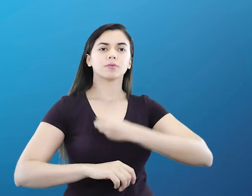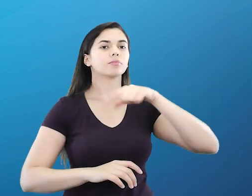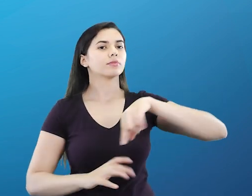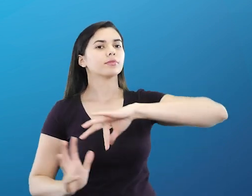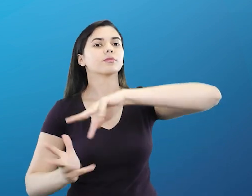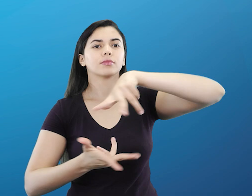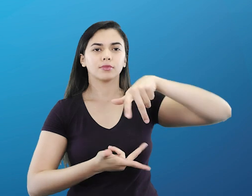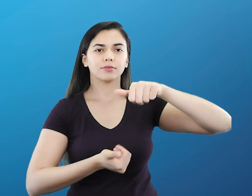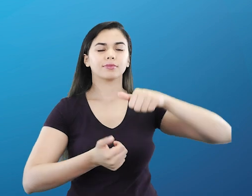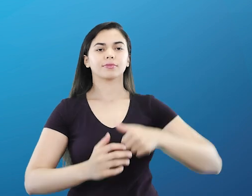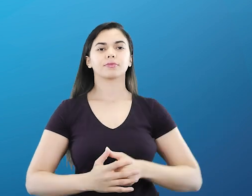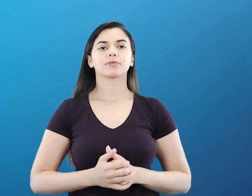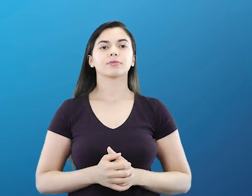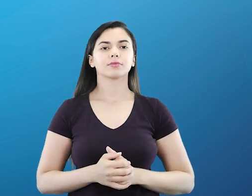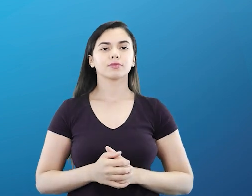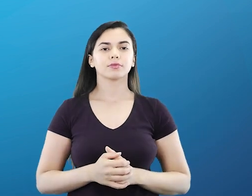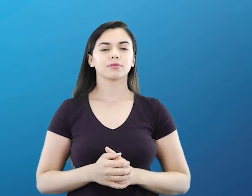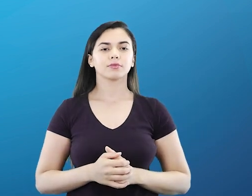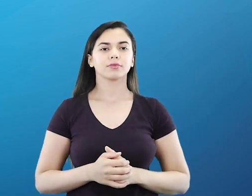manutenção da vida do planeta.